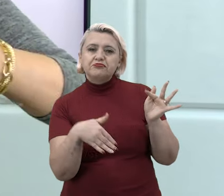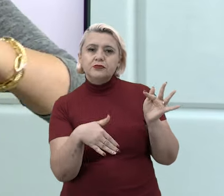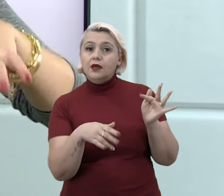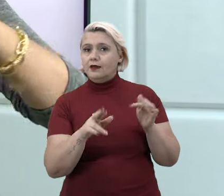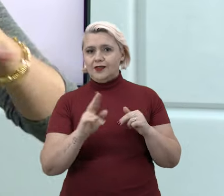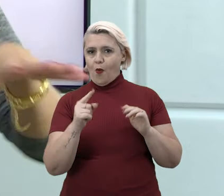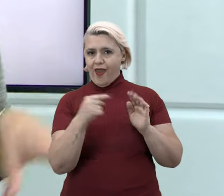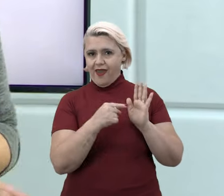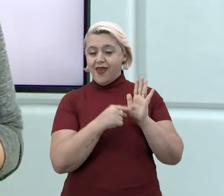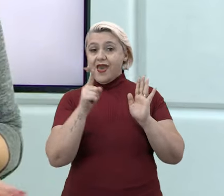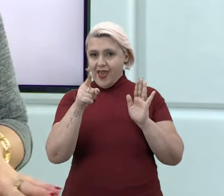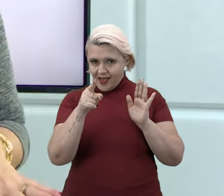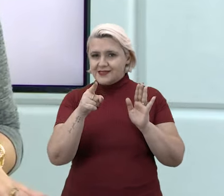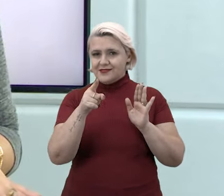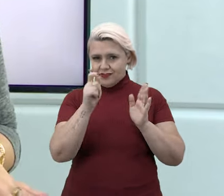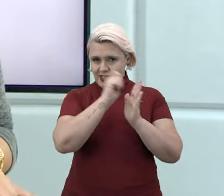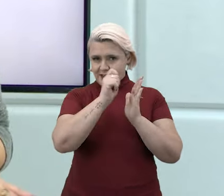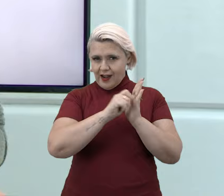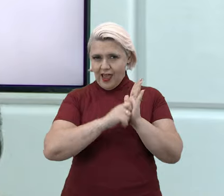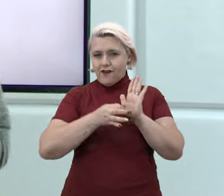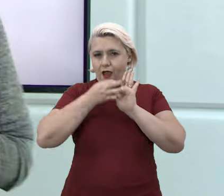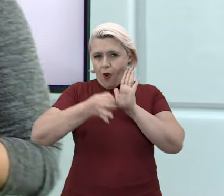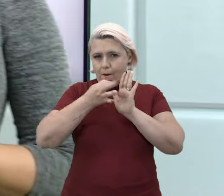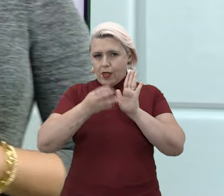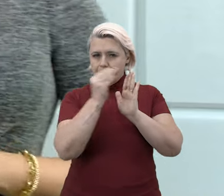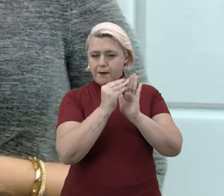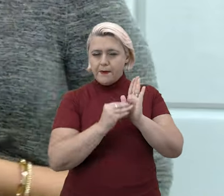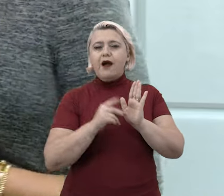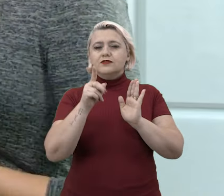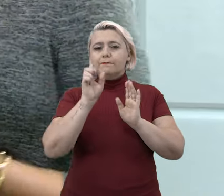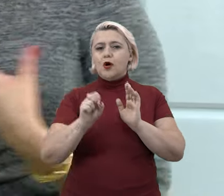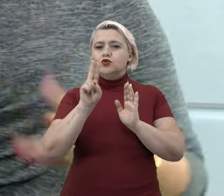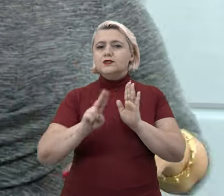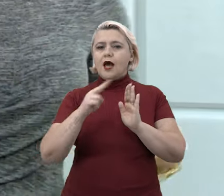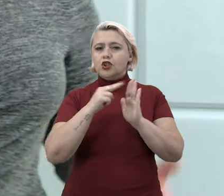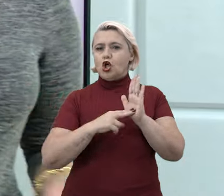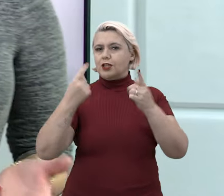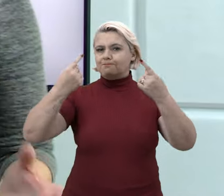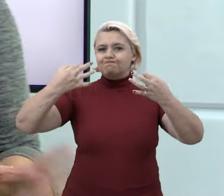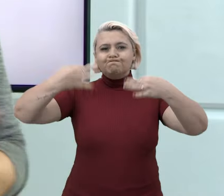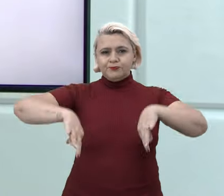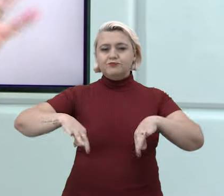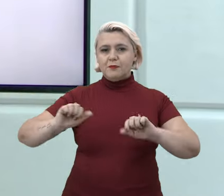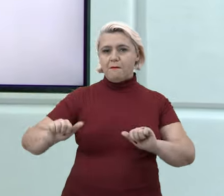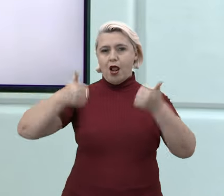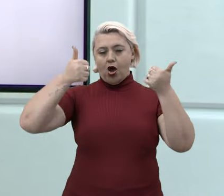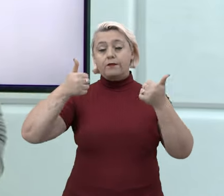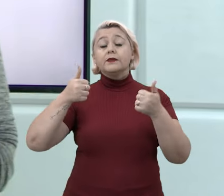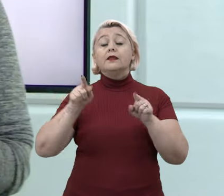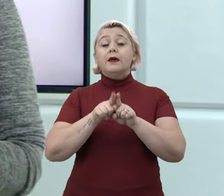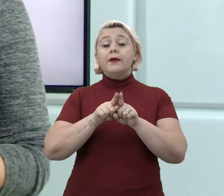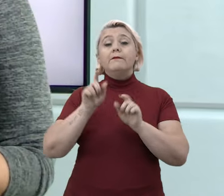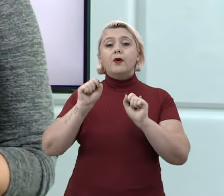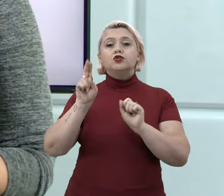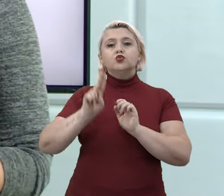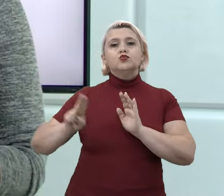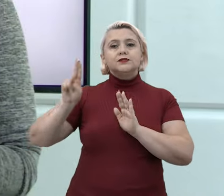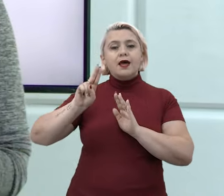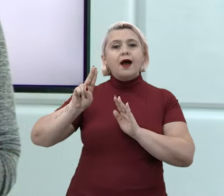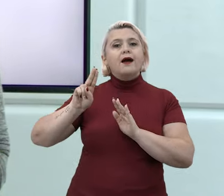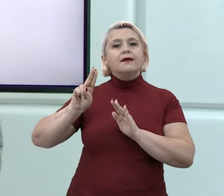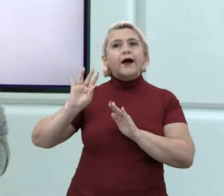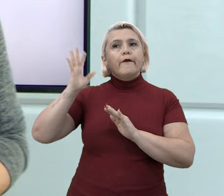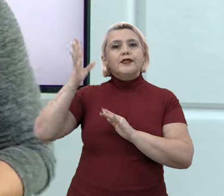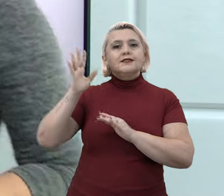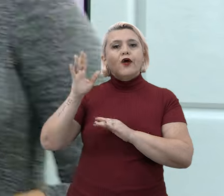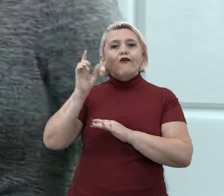com esses tipos de argumentos que você pode usar. E pode ser também com o uso de ficção, né? Que a gente já falou bastante sobre isso. Tá